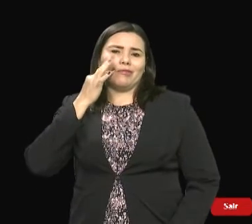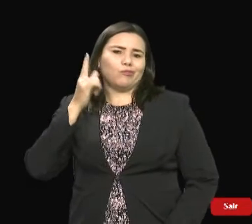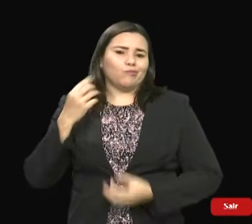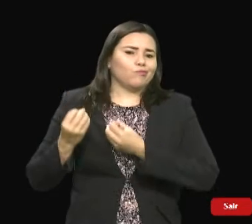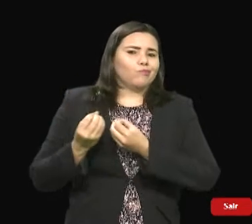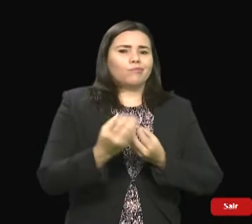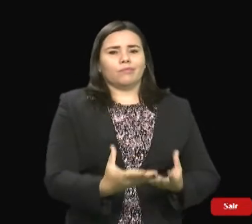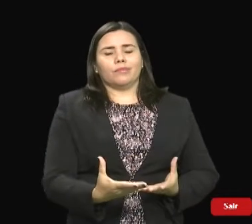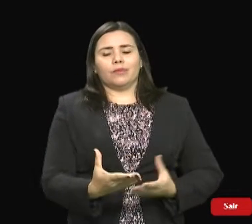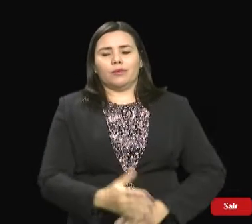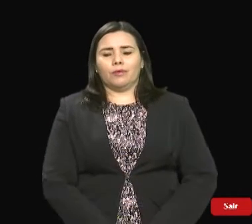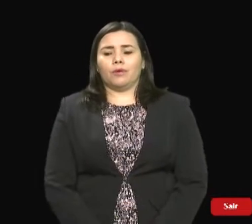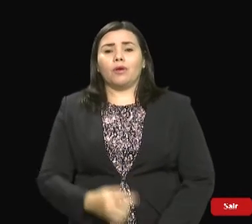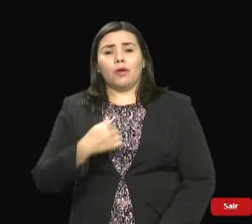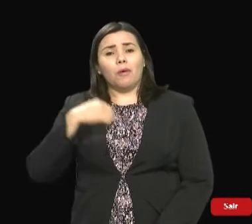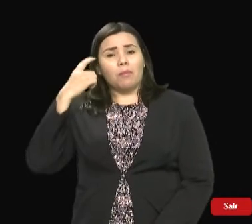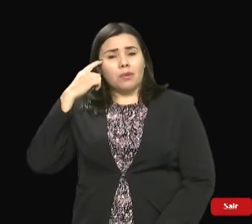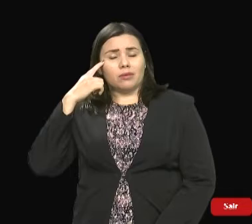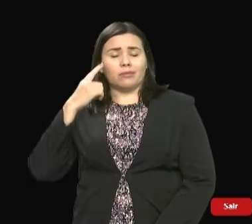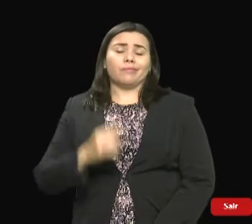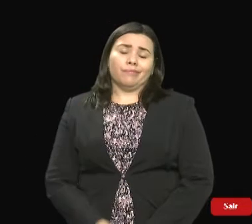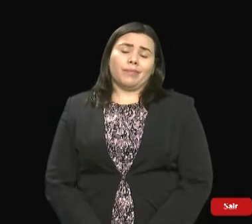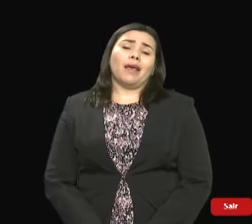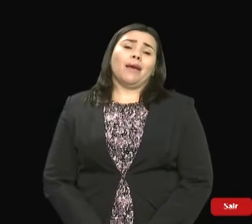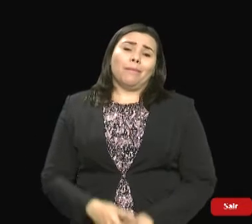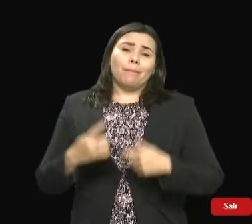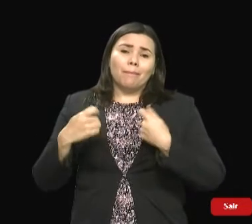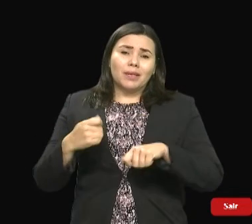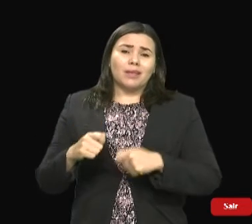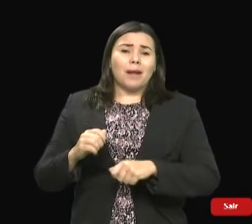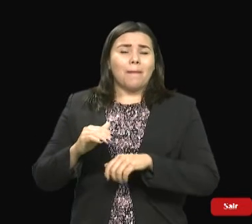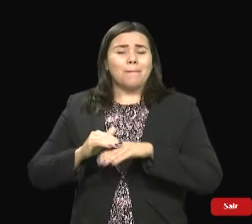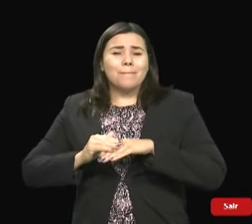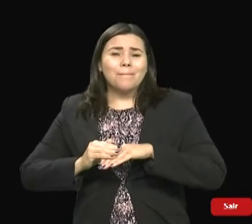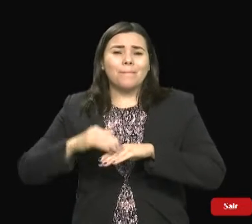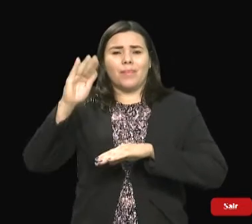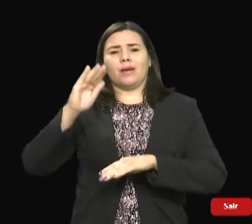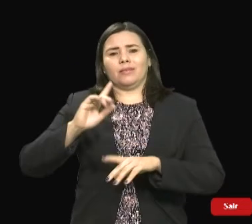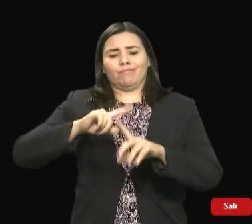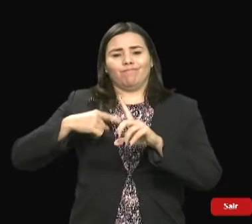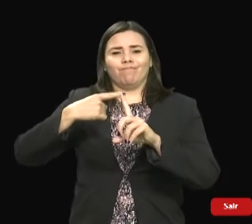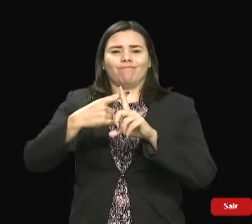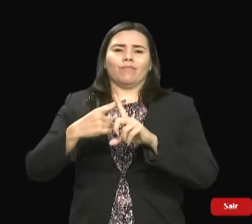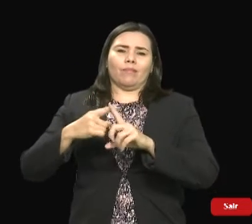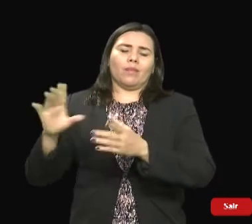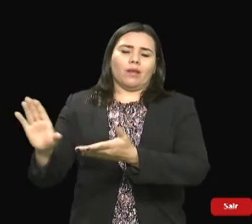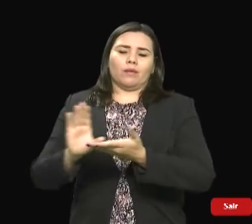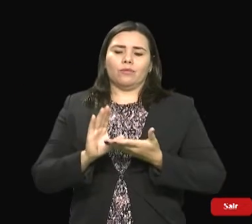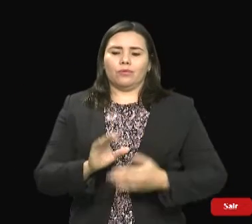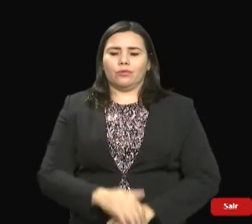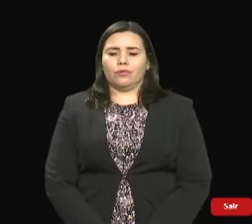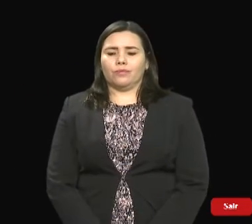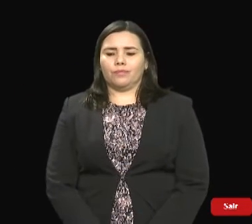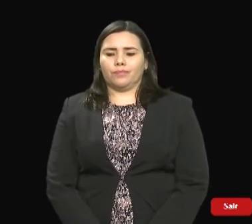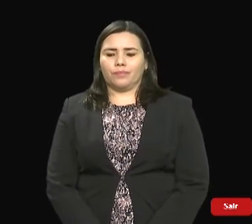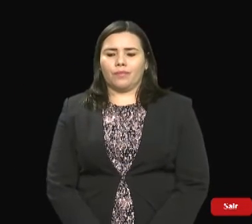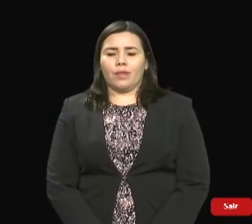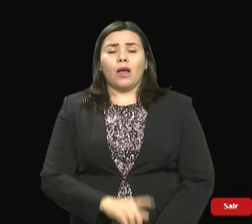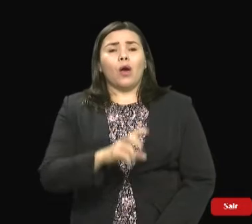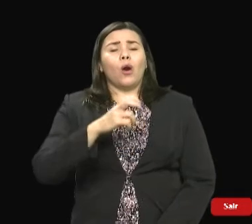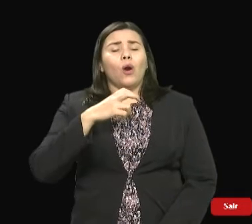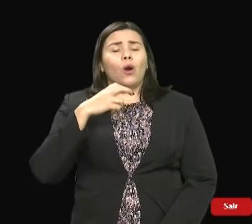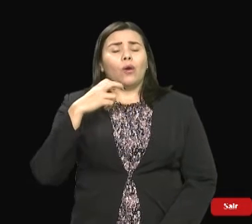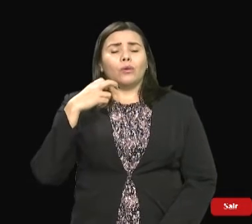Em relação à Prefeitura de São Luís, R 15 milhões para mais uma reforma do Socorrão 2. Não sei até